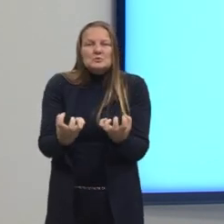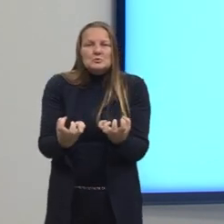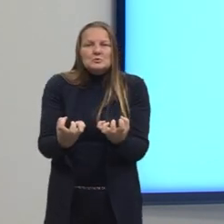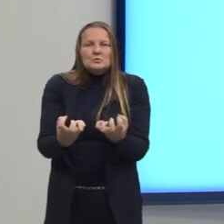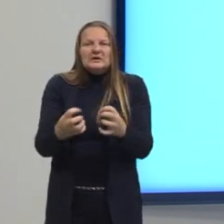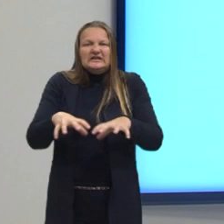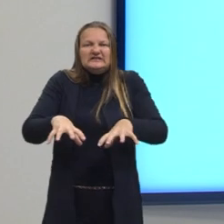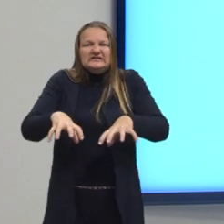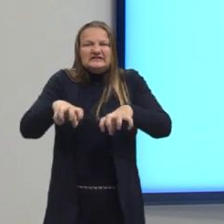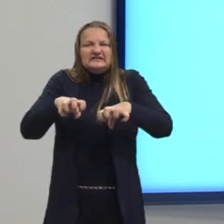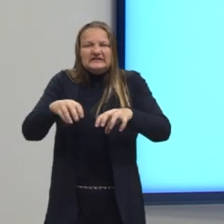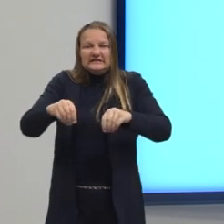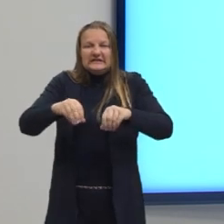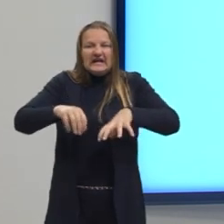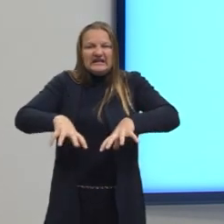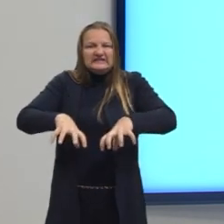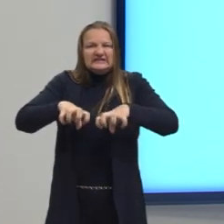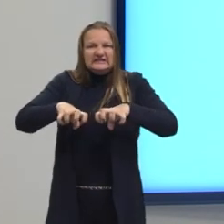dos motivos das secas aí.